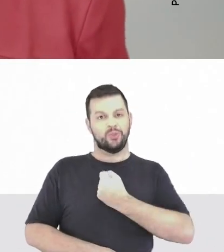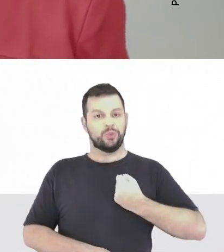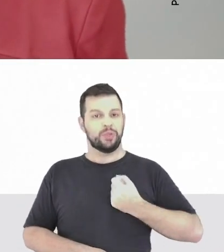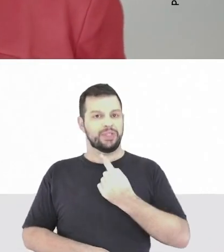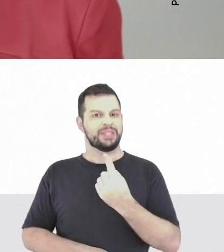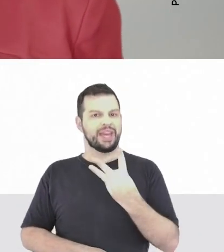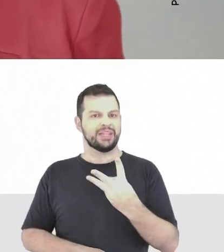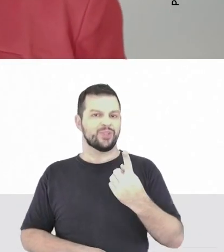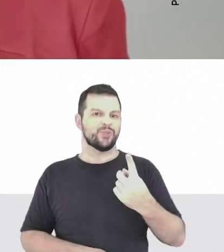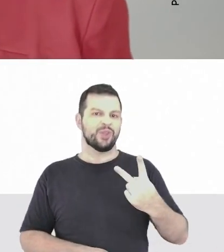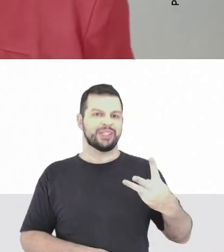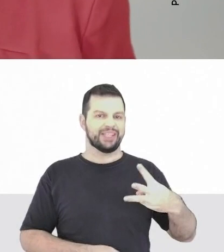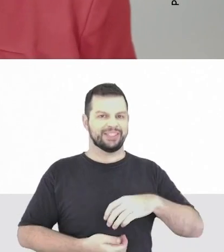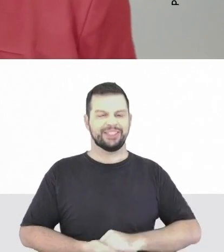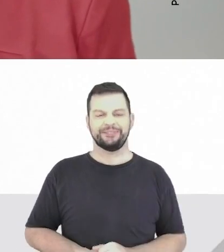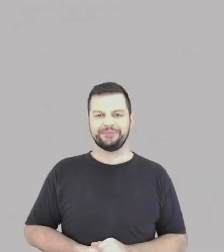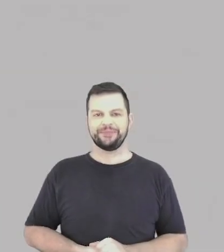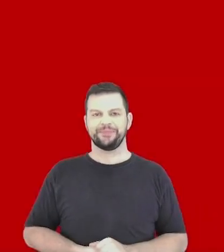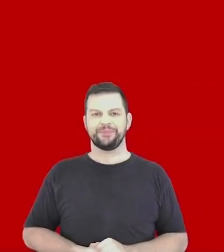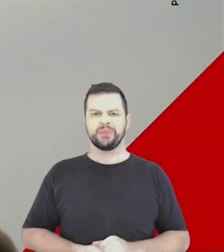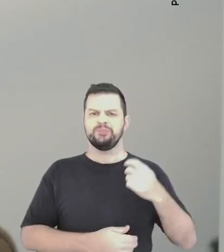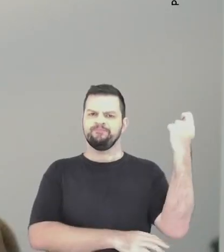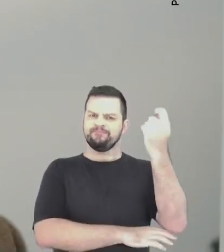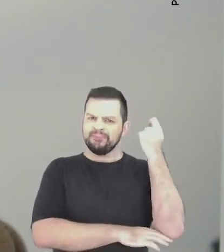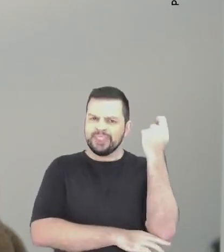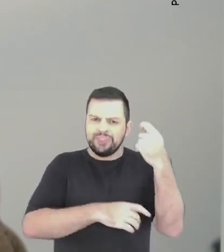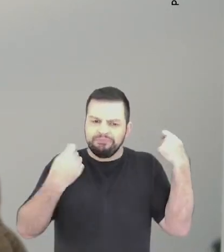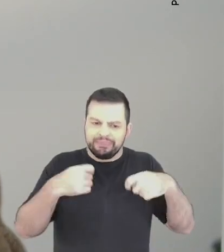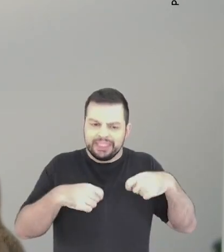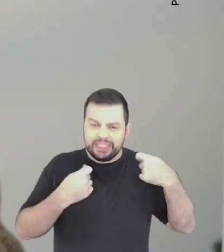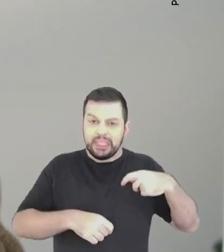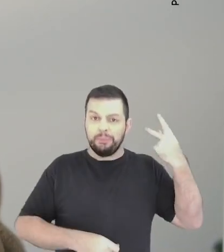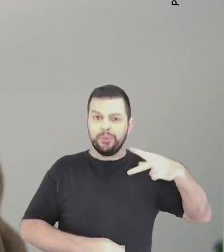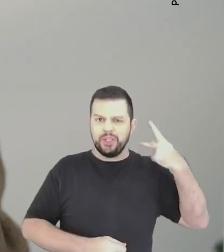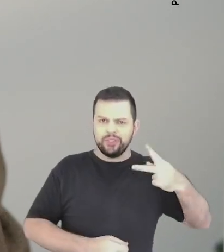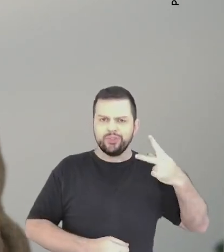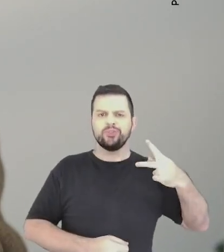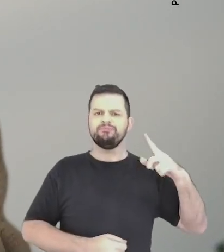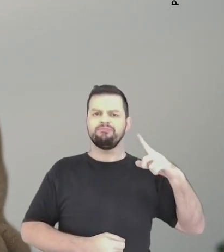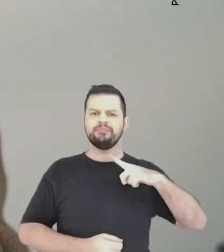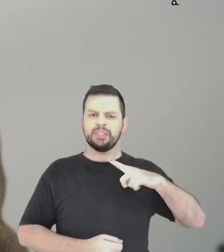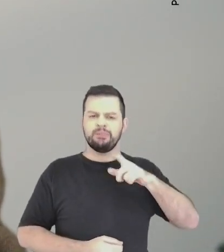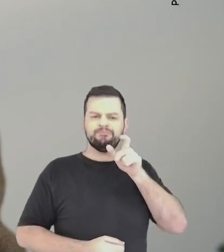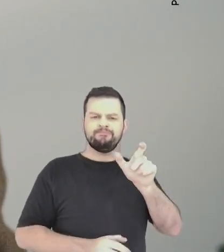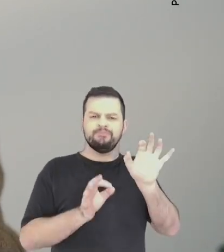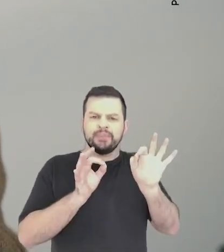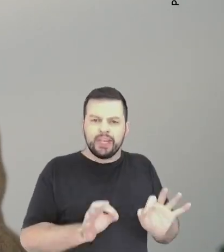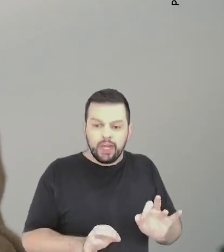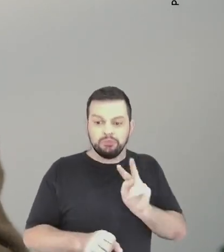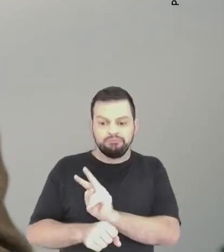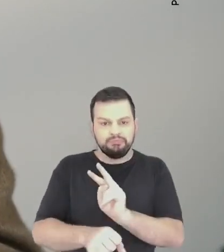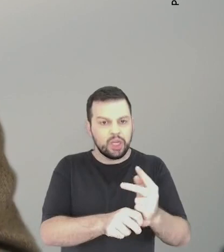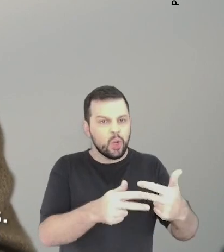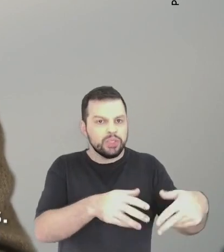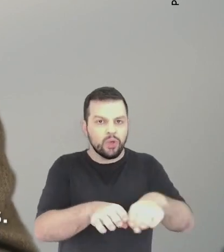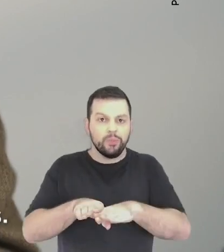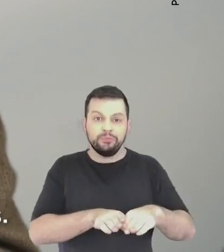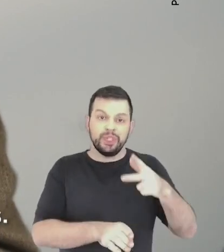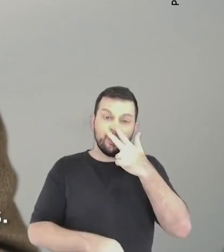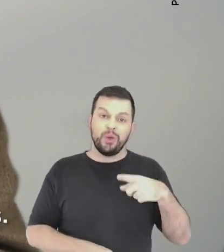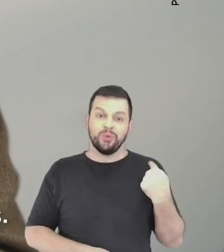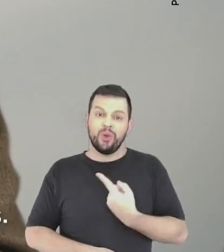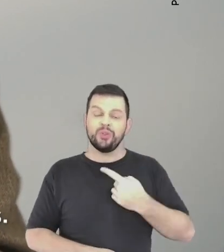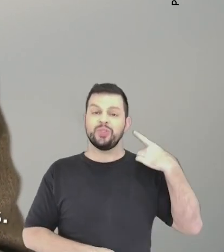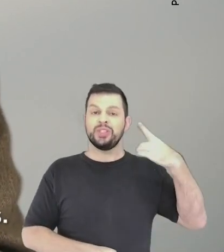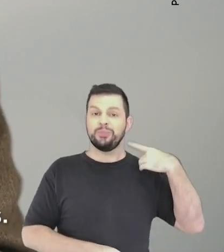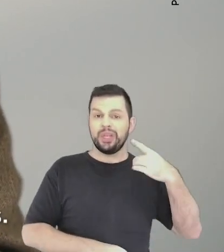Valéria Lorenzato, 13123. O Rio Grande requer governantes com palavra e que cuidem do bem comum, como os